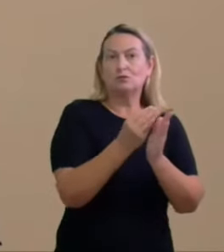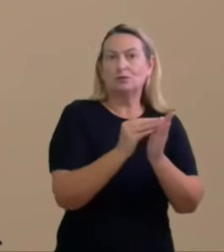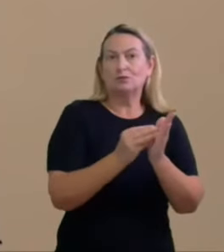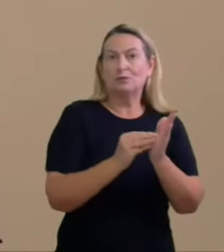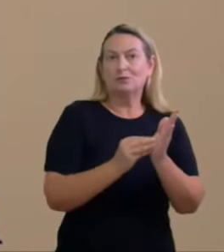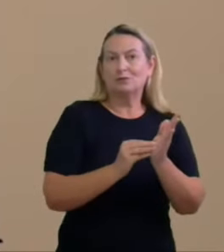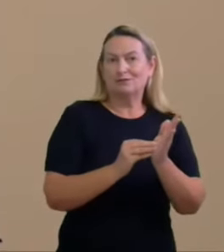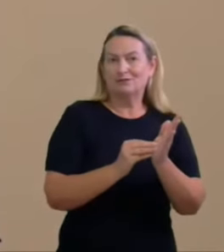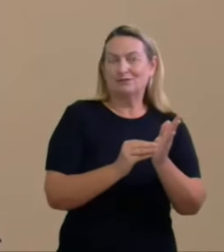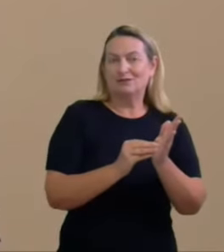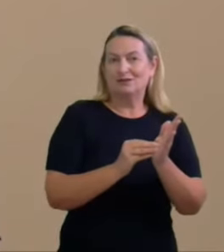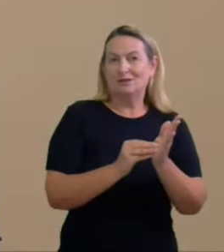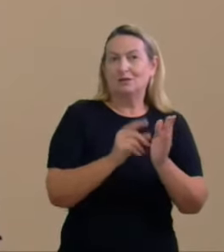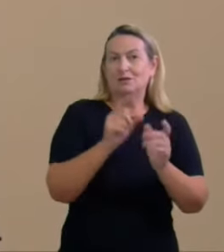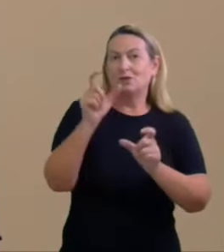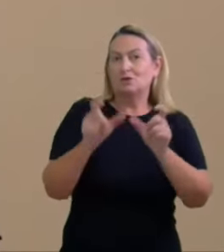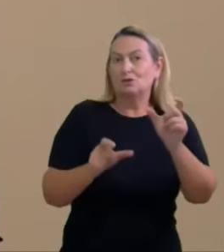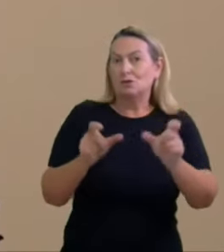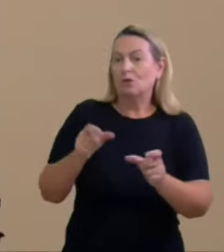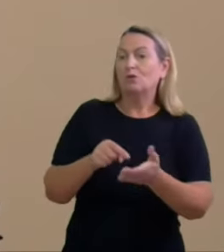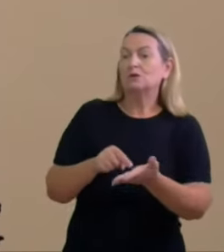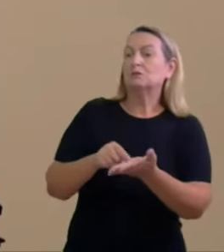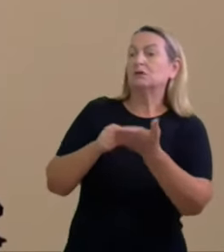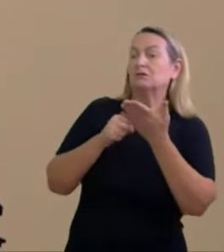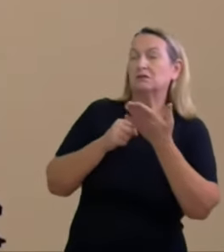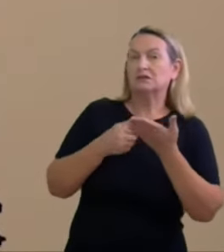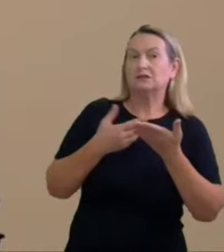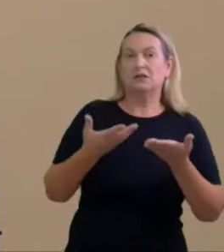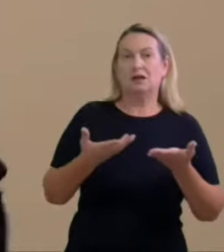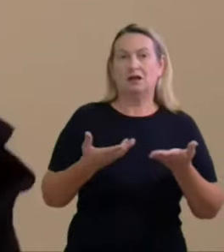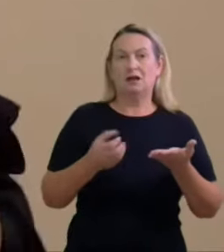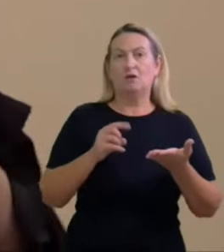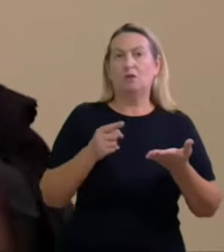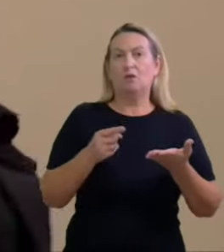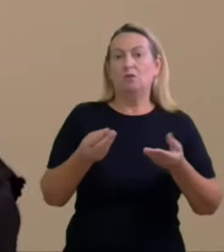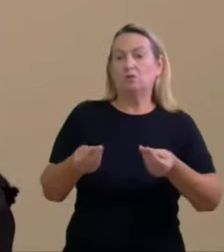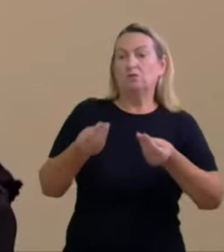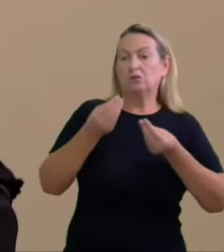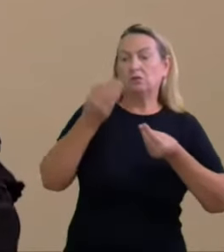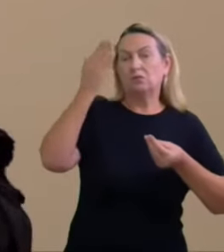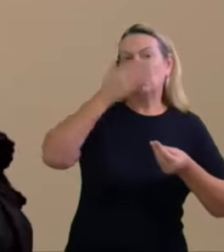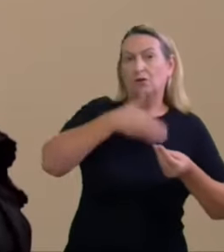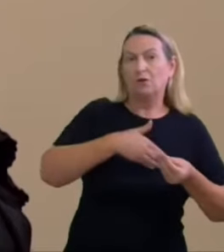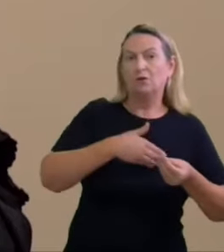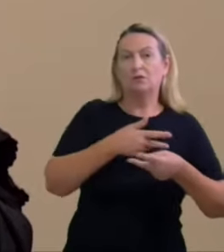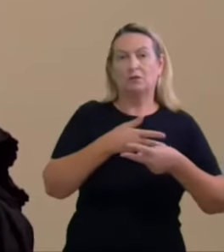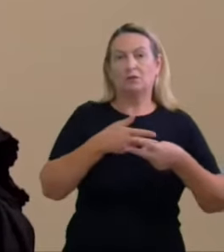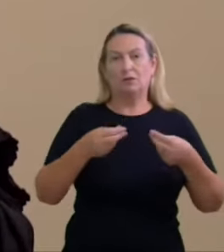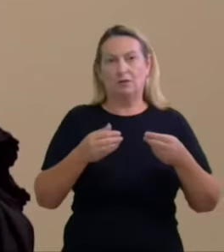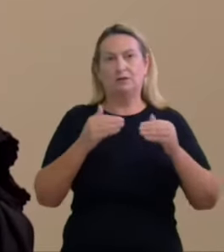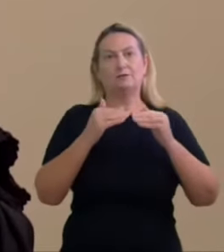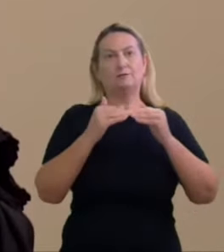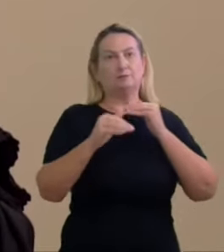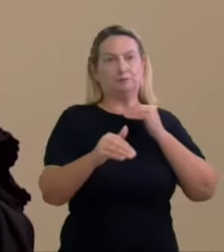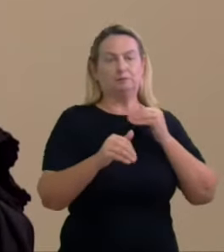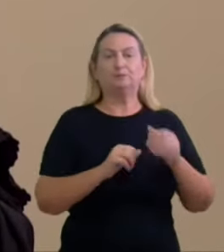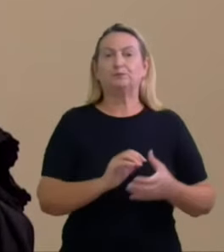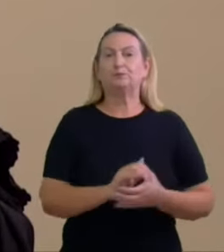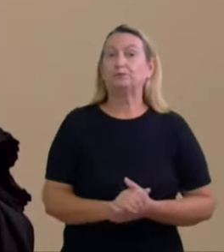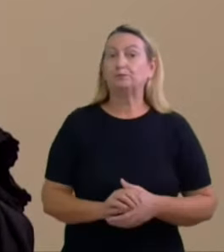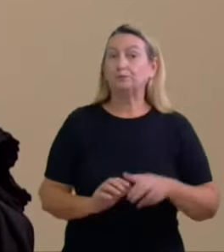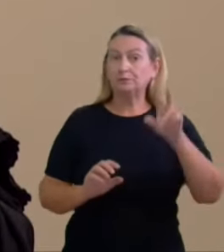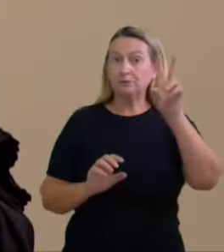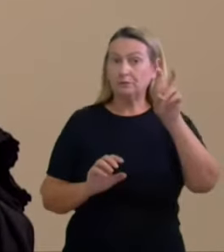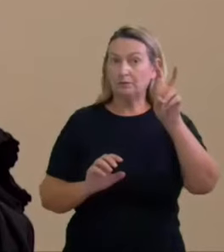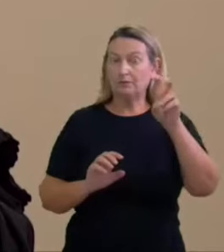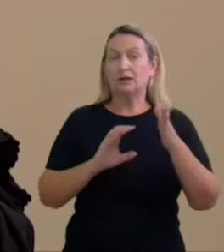manifestassem ou requeressem outras produções de contraprova e daí também vem a divergência e diz aspas se o partido fala